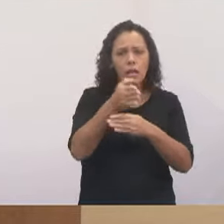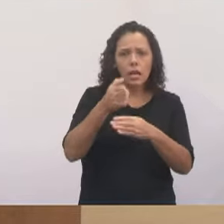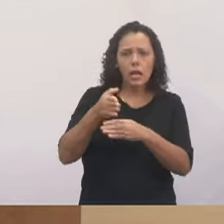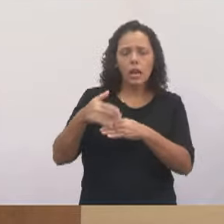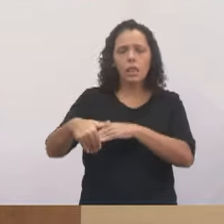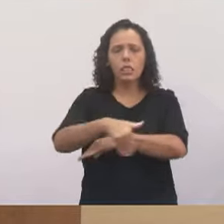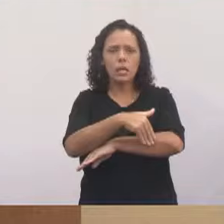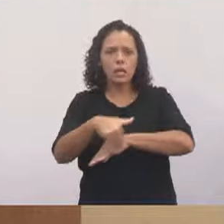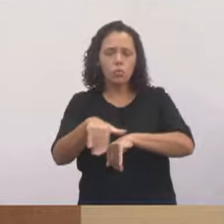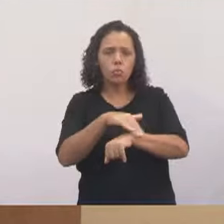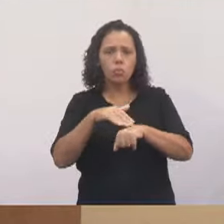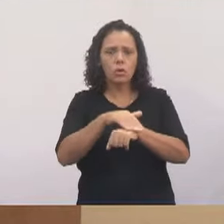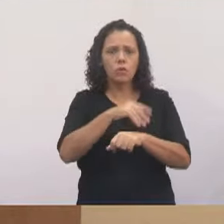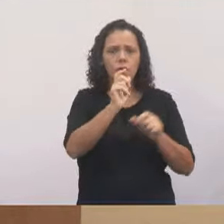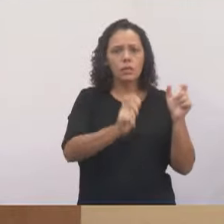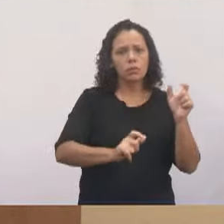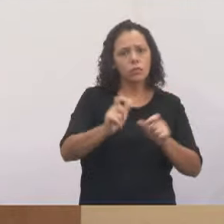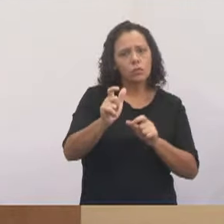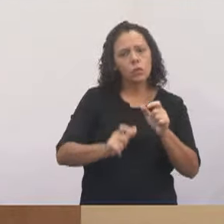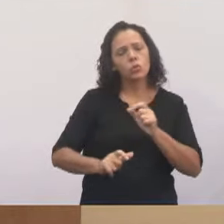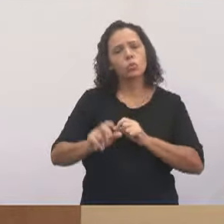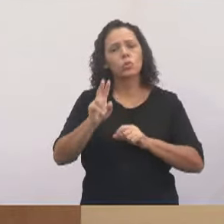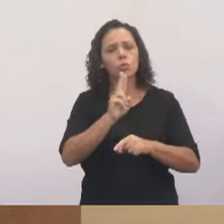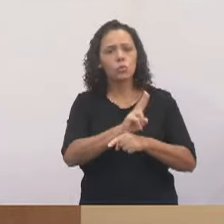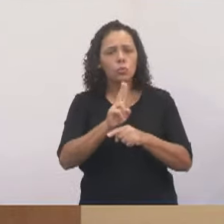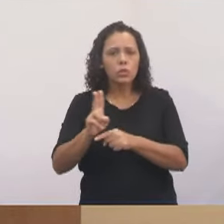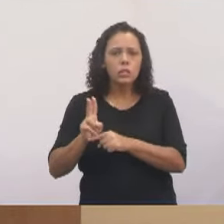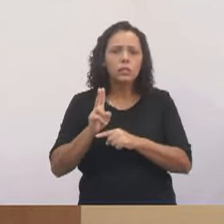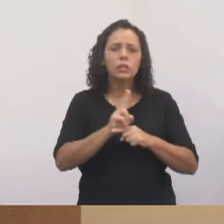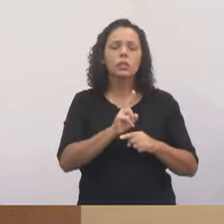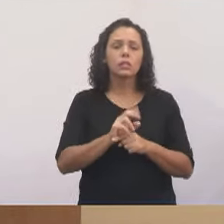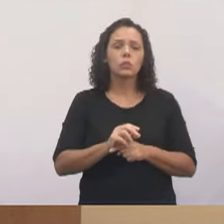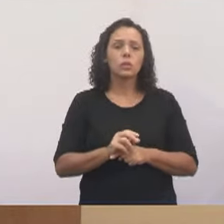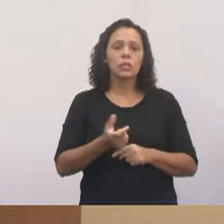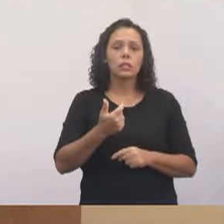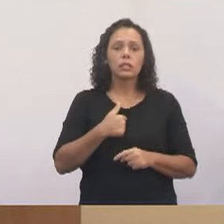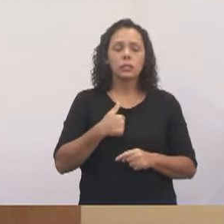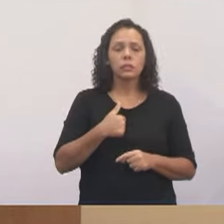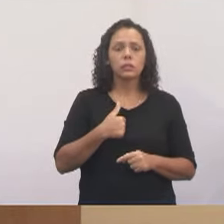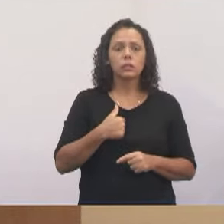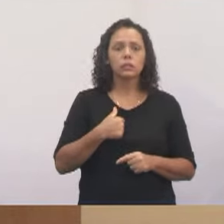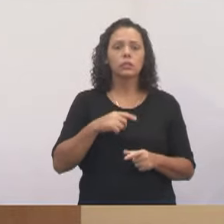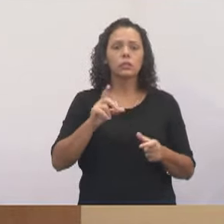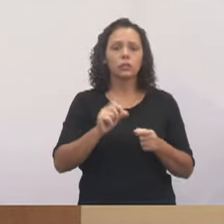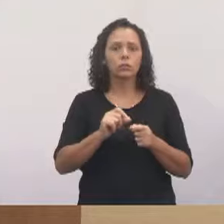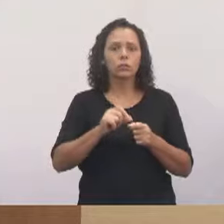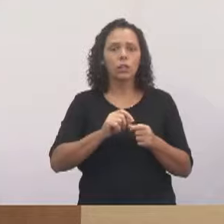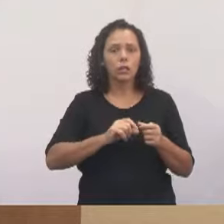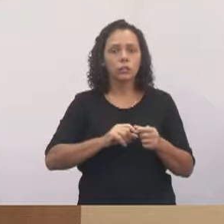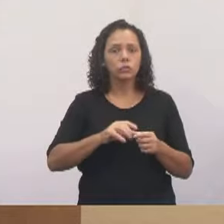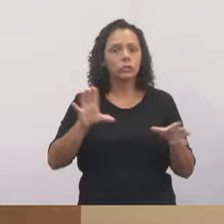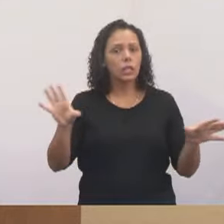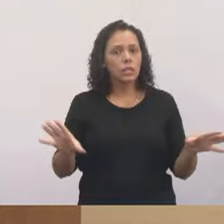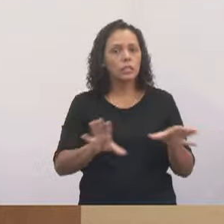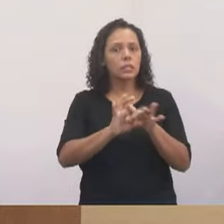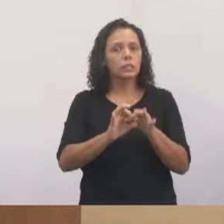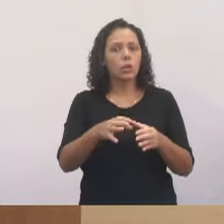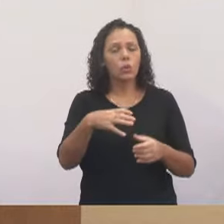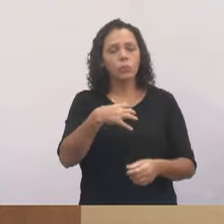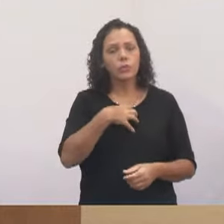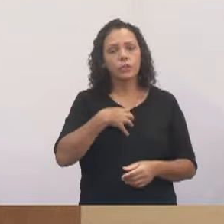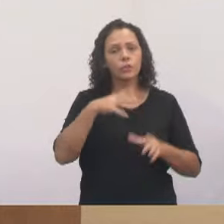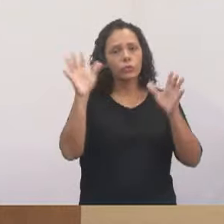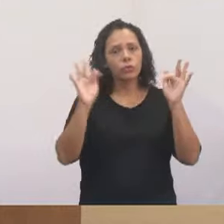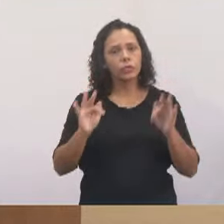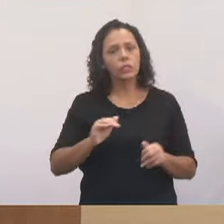o munícipe, é tratar com cuidado das pessoas. E eu aqui faço essa intermediação. Então, fico muito feliz com